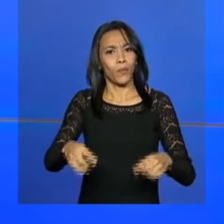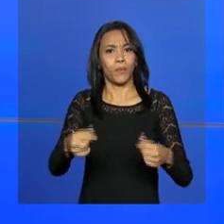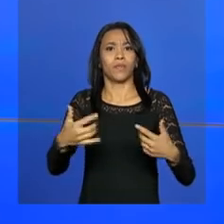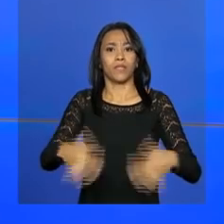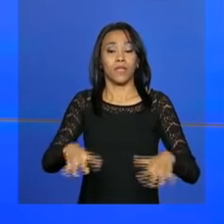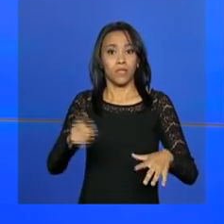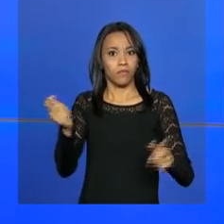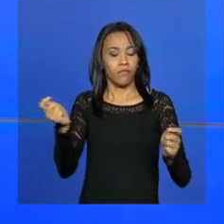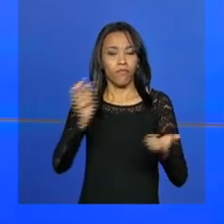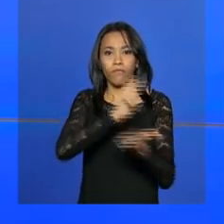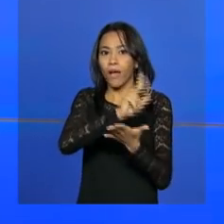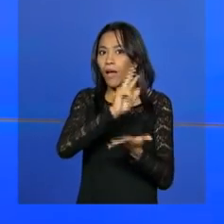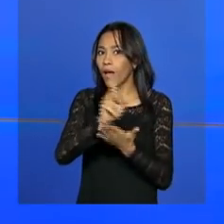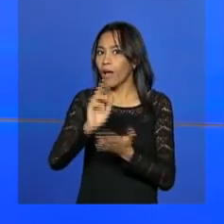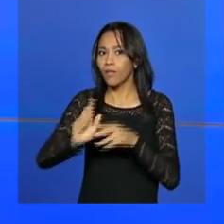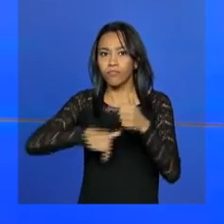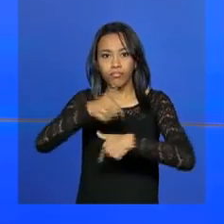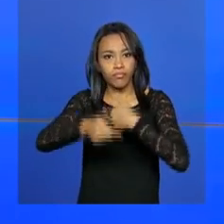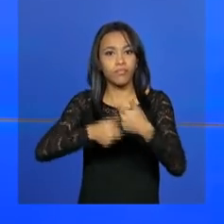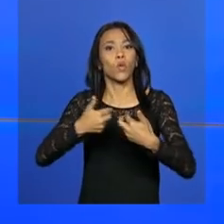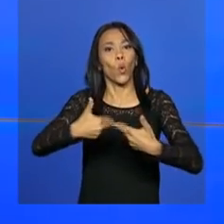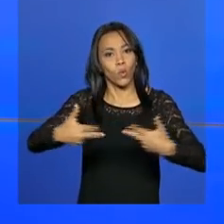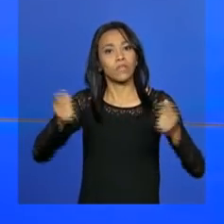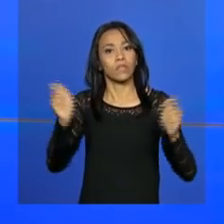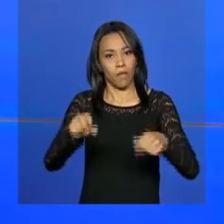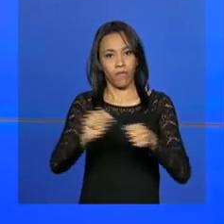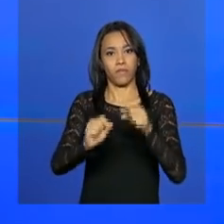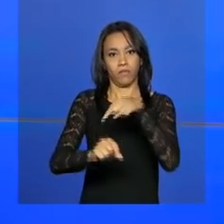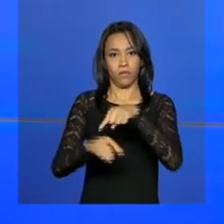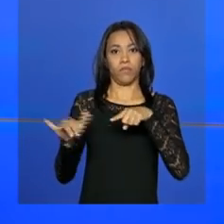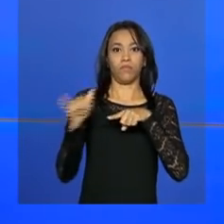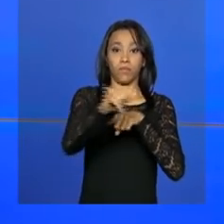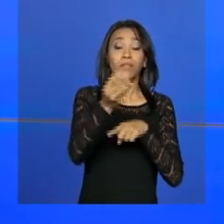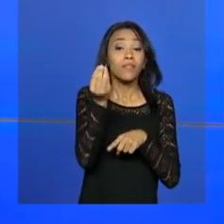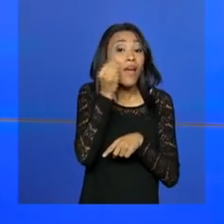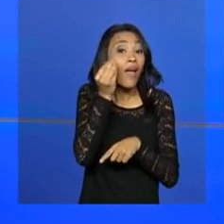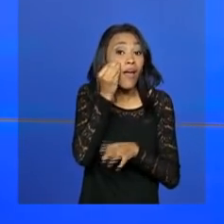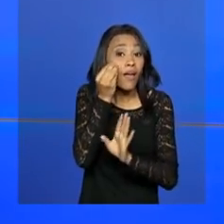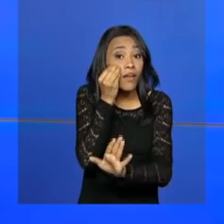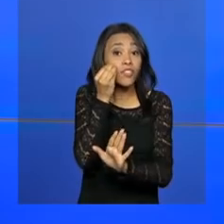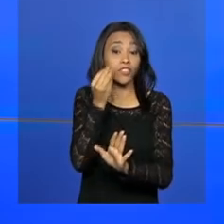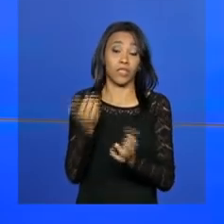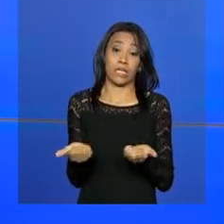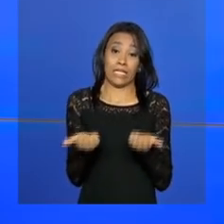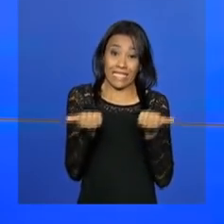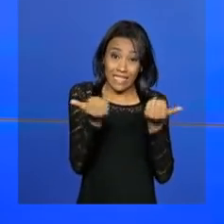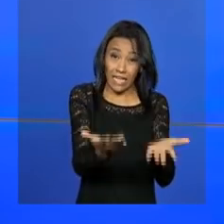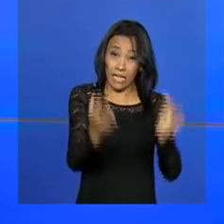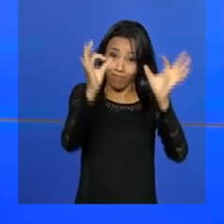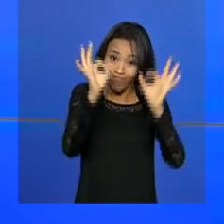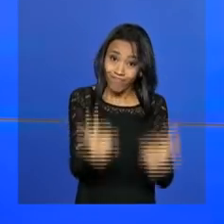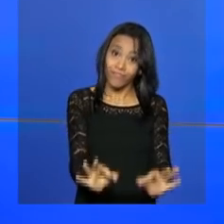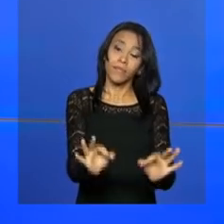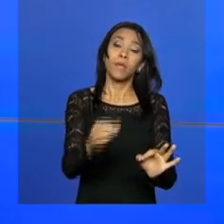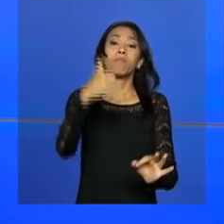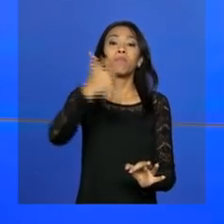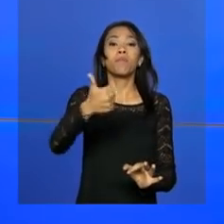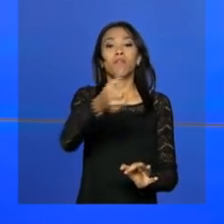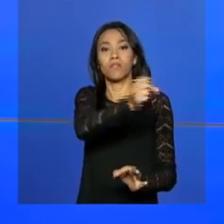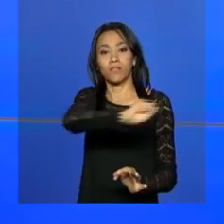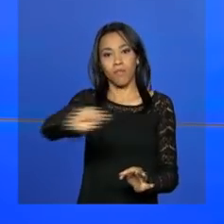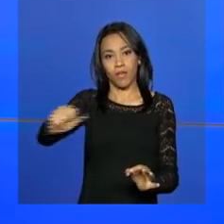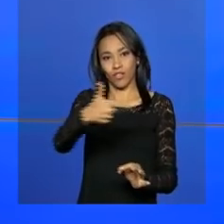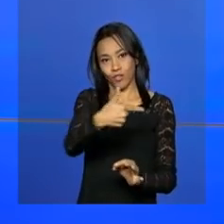de executar várias missões. O modelo está em fase de testes e a entrega para uso deve ocorrer no primeiro semestre de